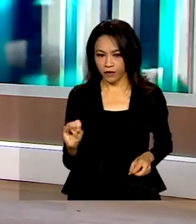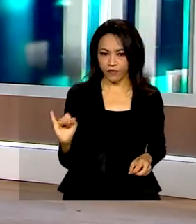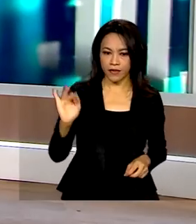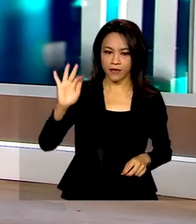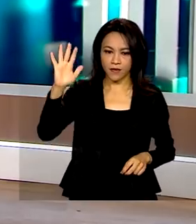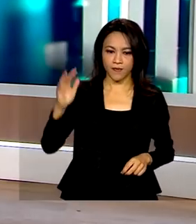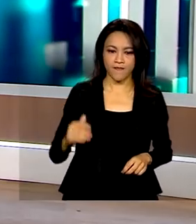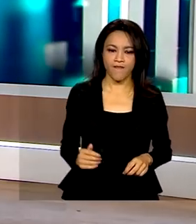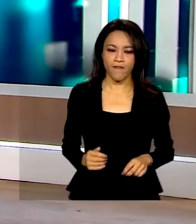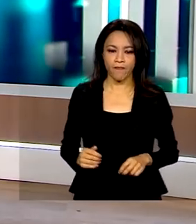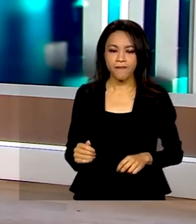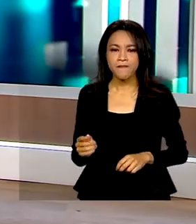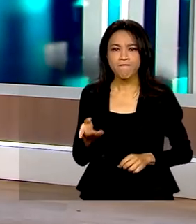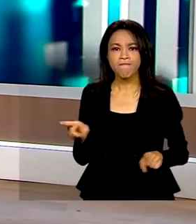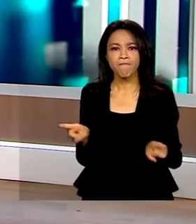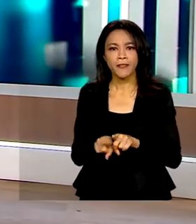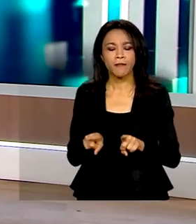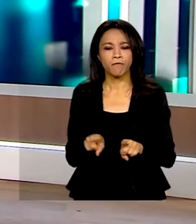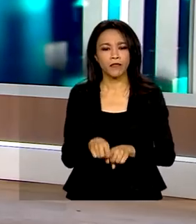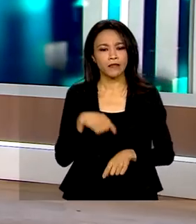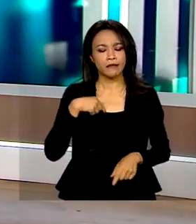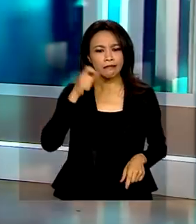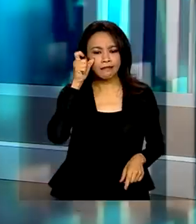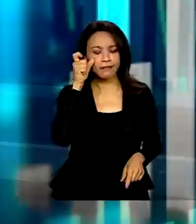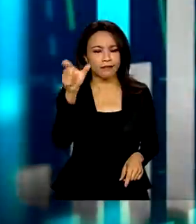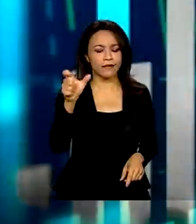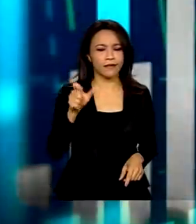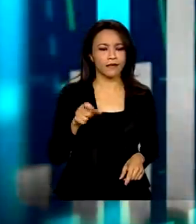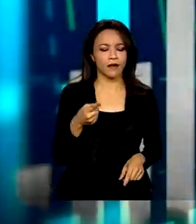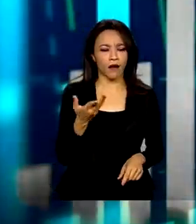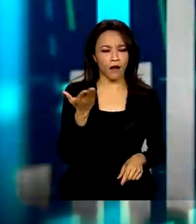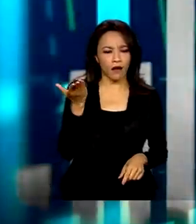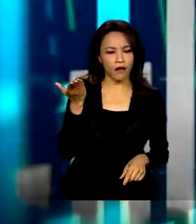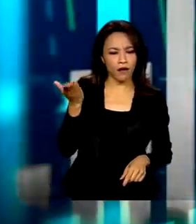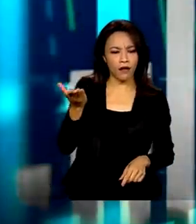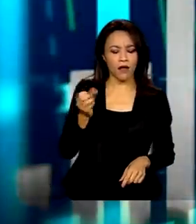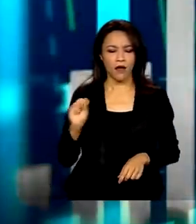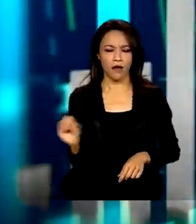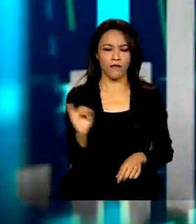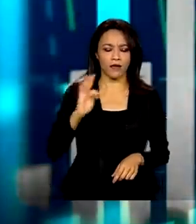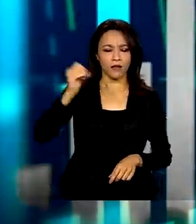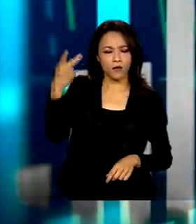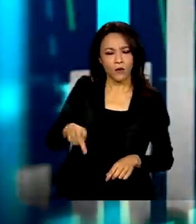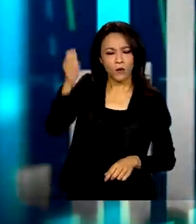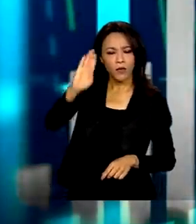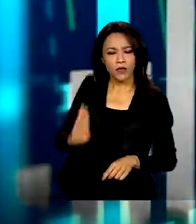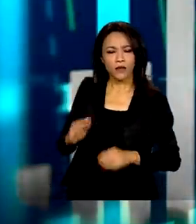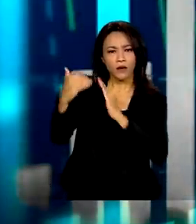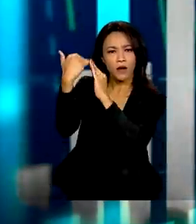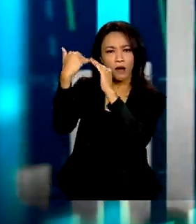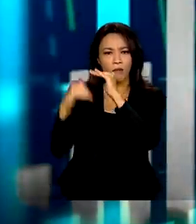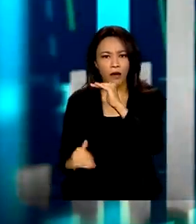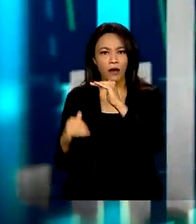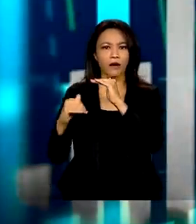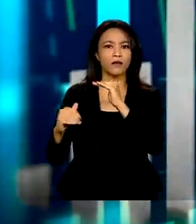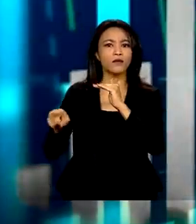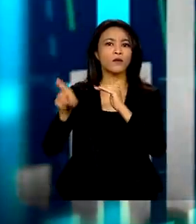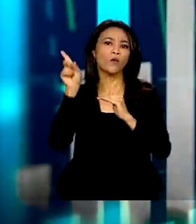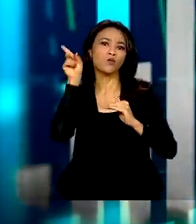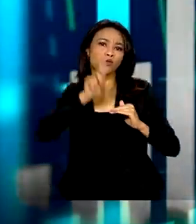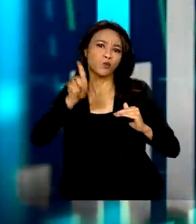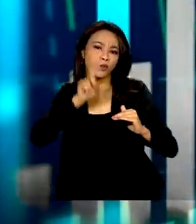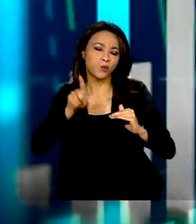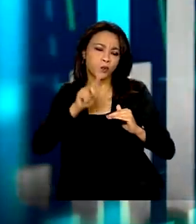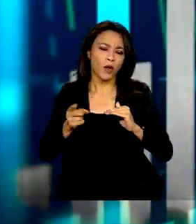situação é bastante interessante, muito curiosa. A inflação brasileira está abaixo agora da inflação norte-americana.